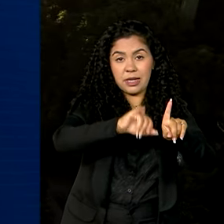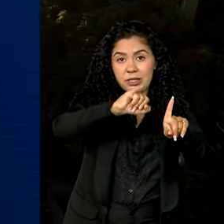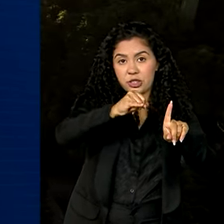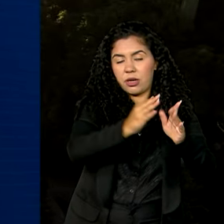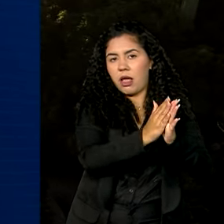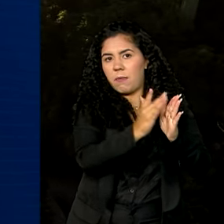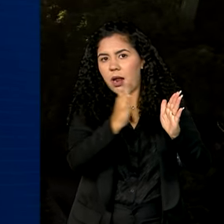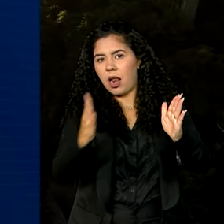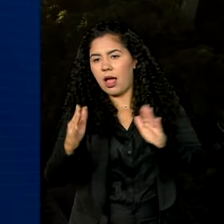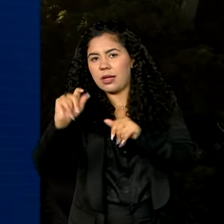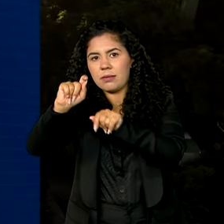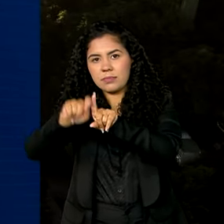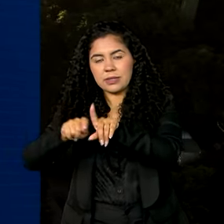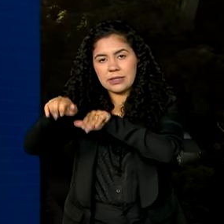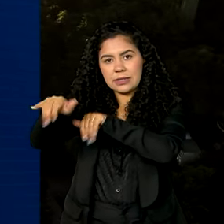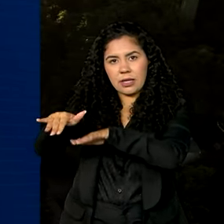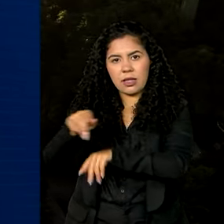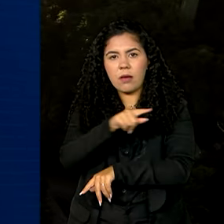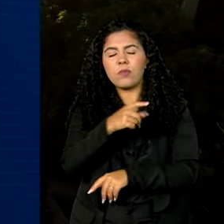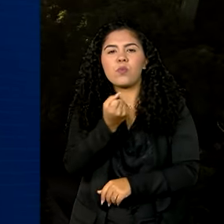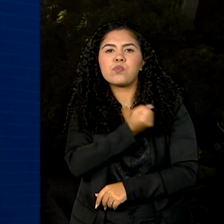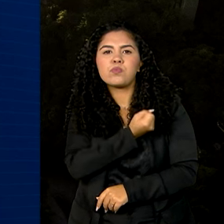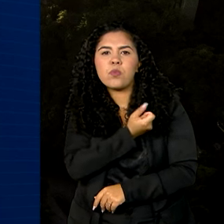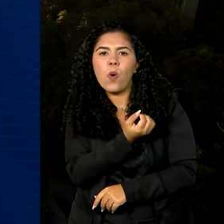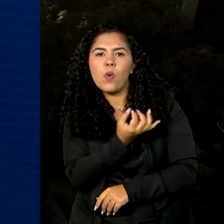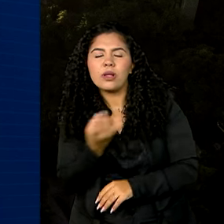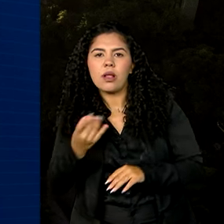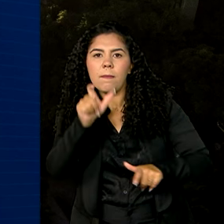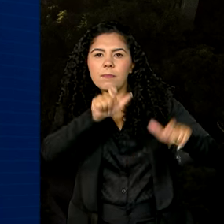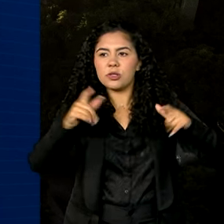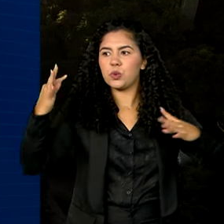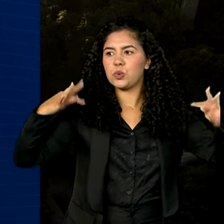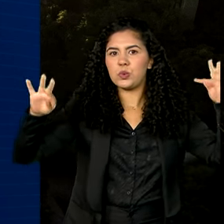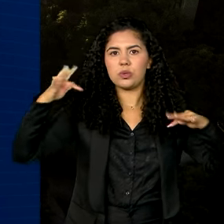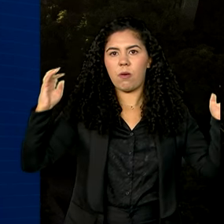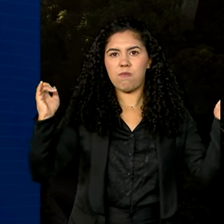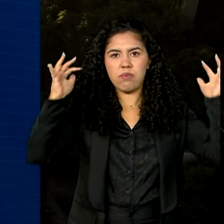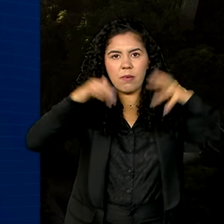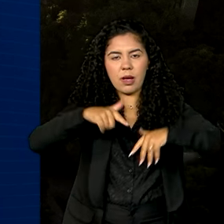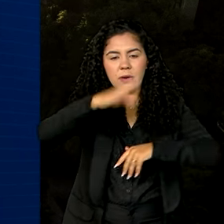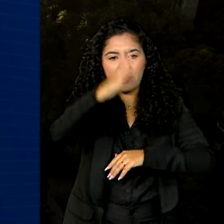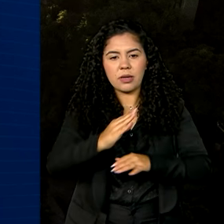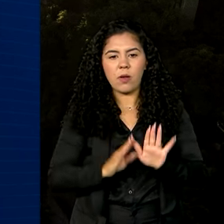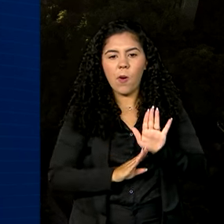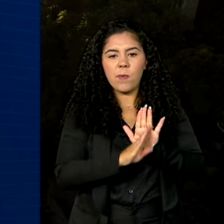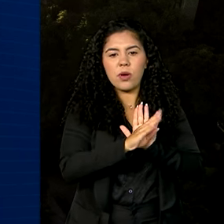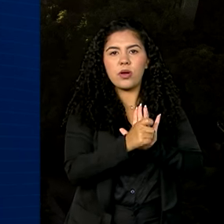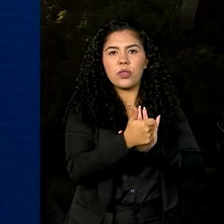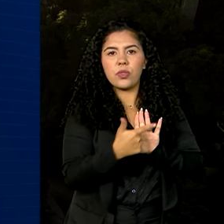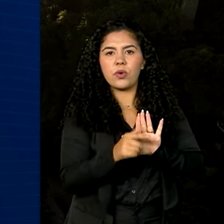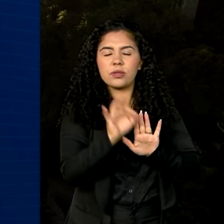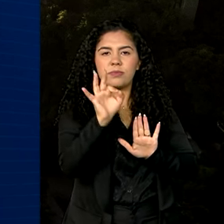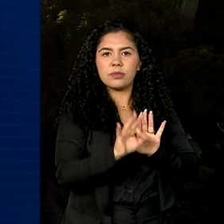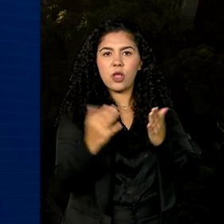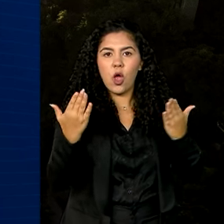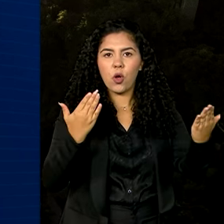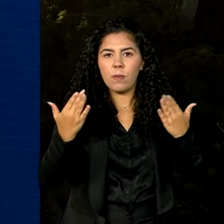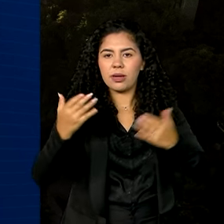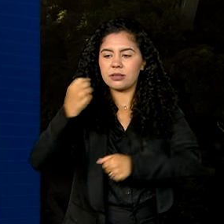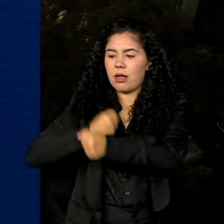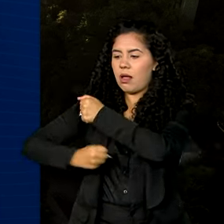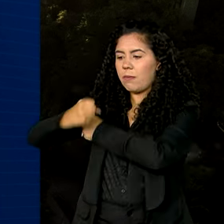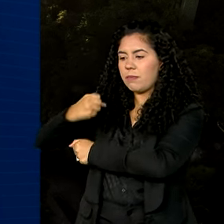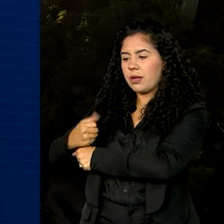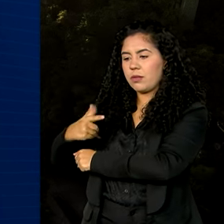2024, o número de turistas vindo de outros países aumentou 12% em comparação com o mesmo período do